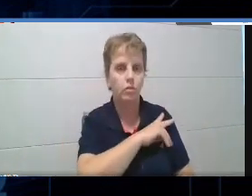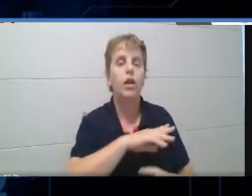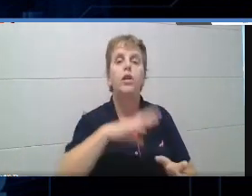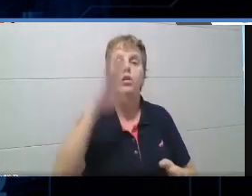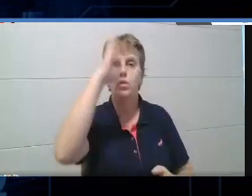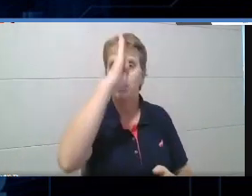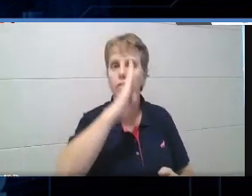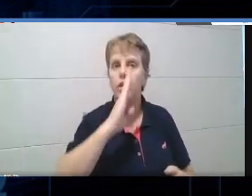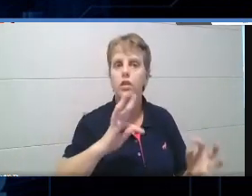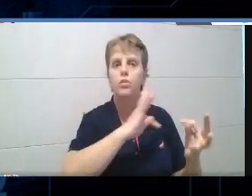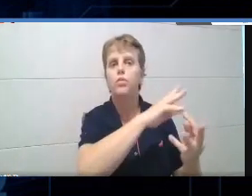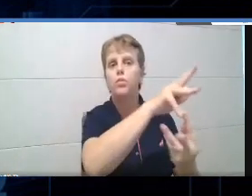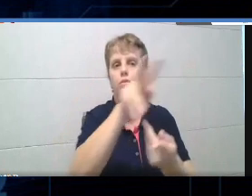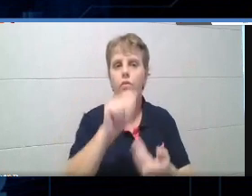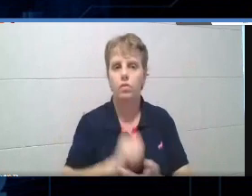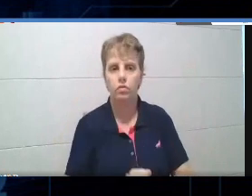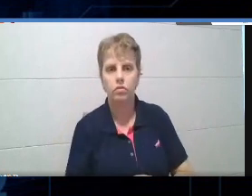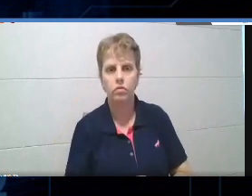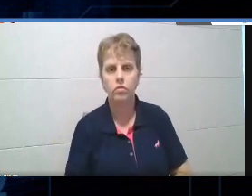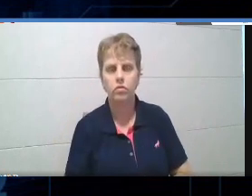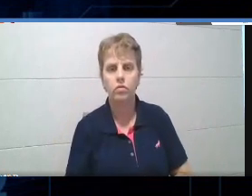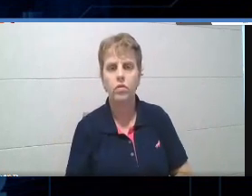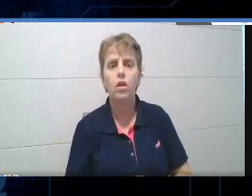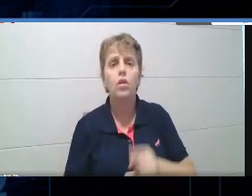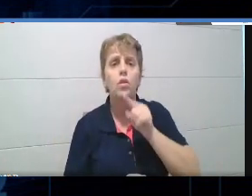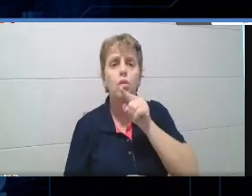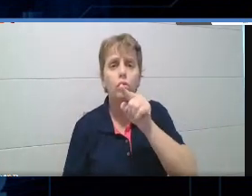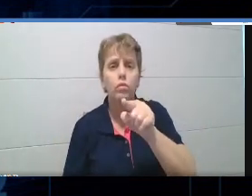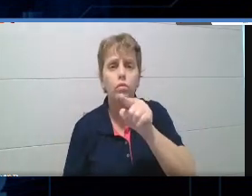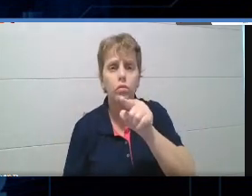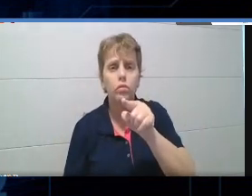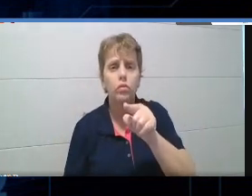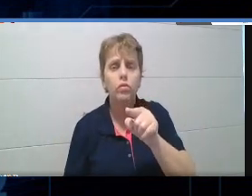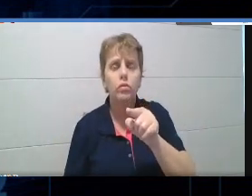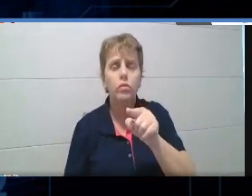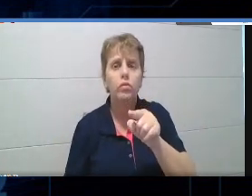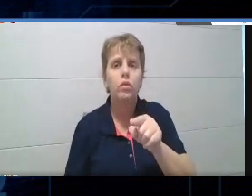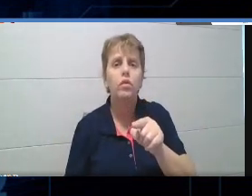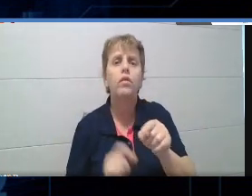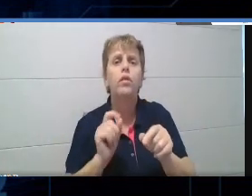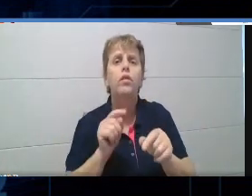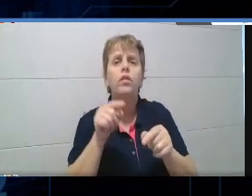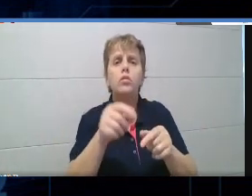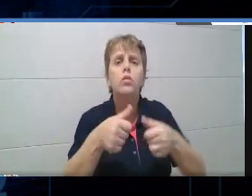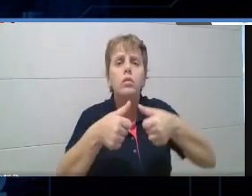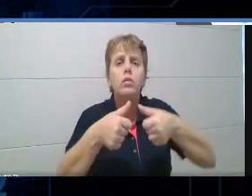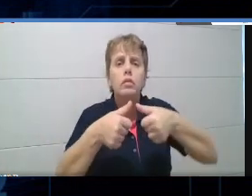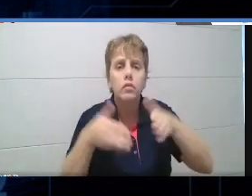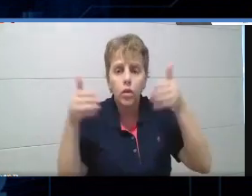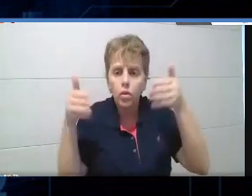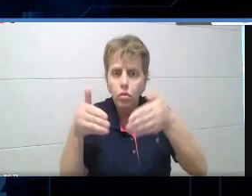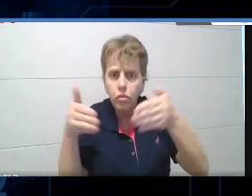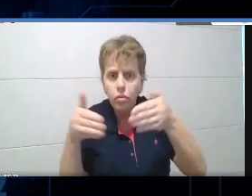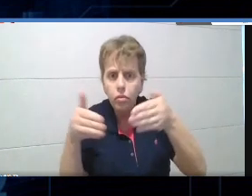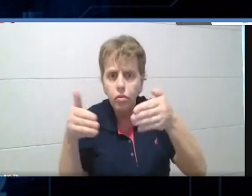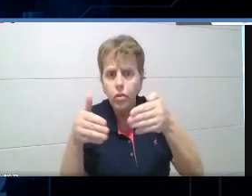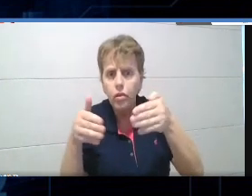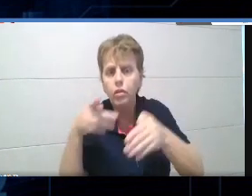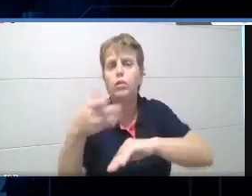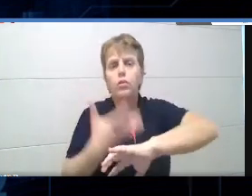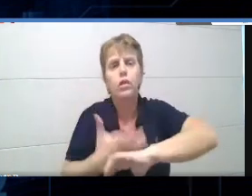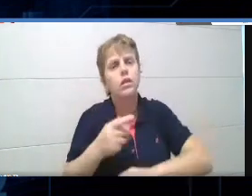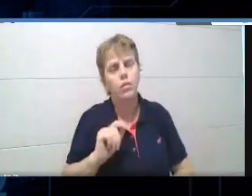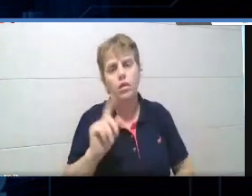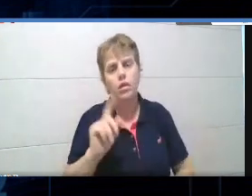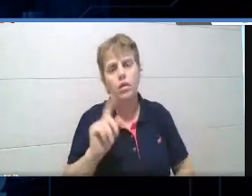resolver você ficar só na sua caixinha? Então, olhar, né, para esse, ter esse olhar maior na sua avaliação e, obviamente, na